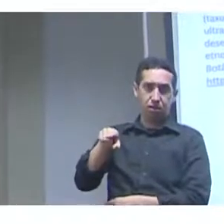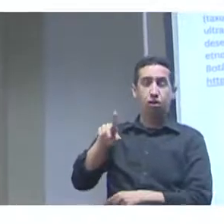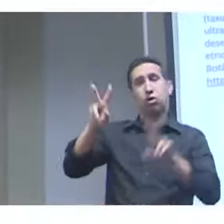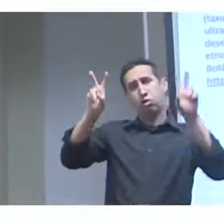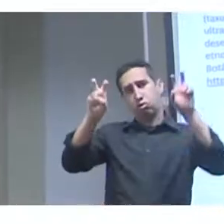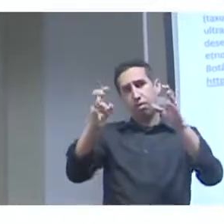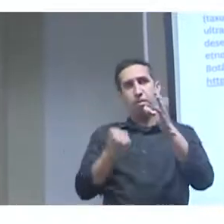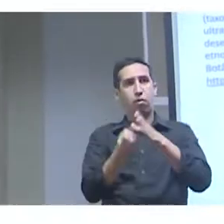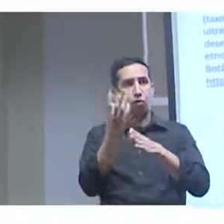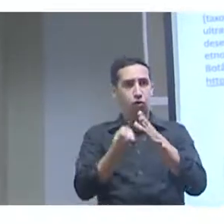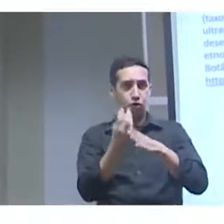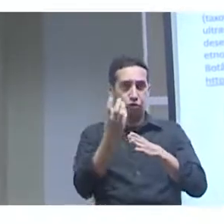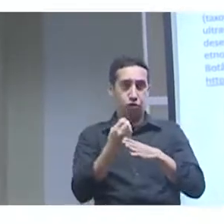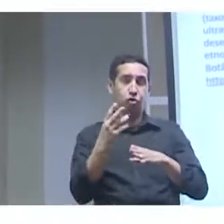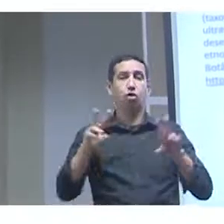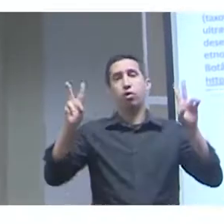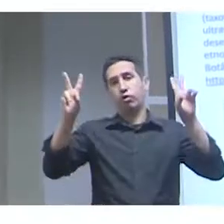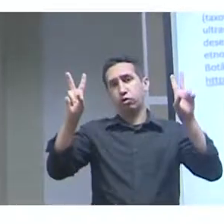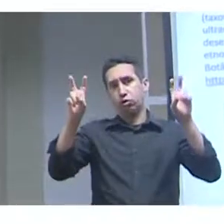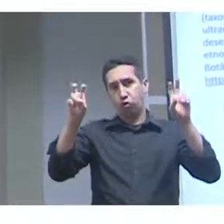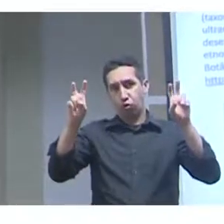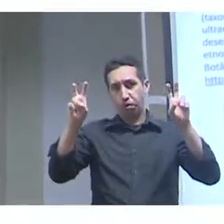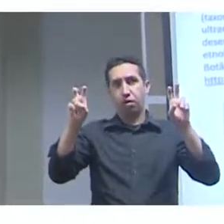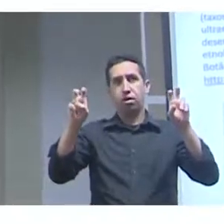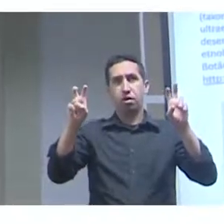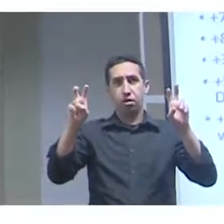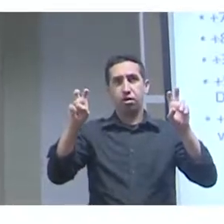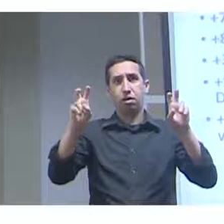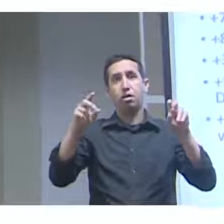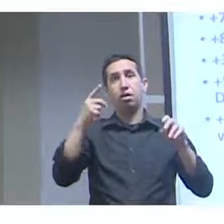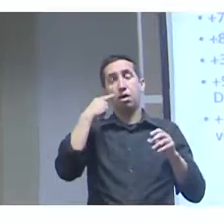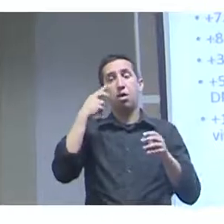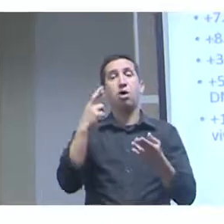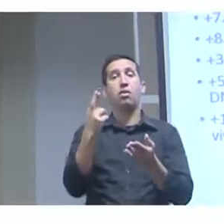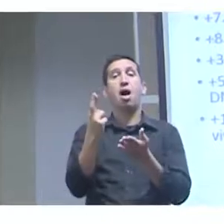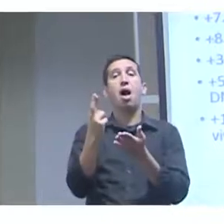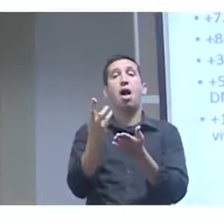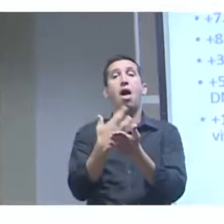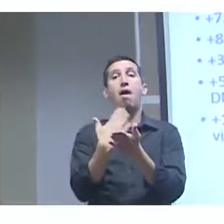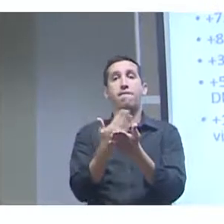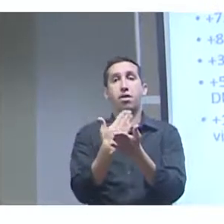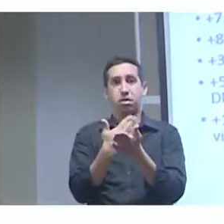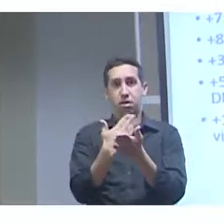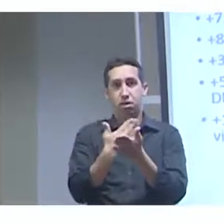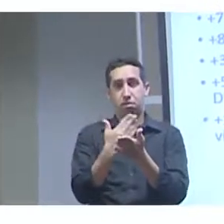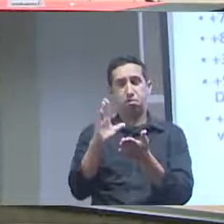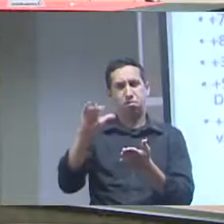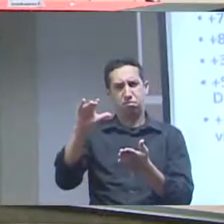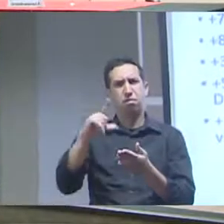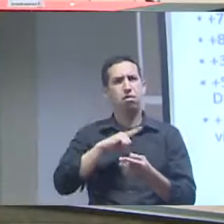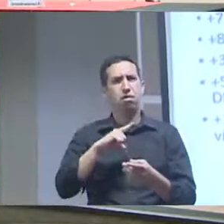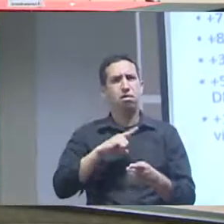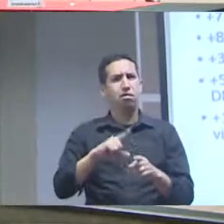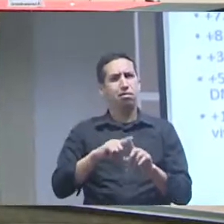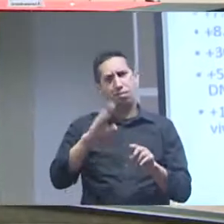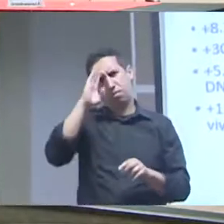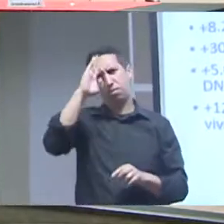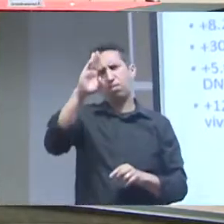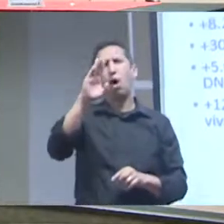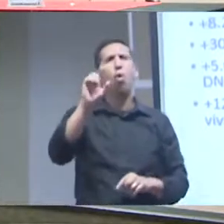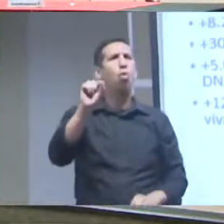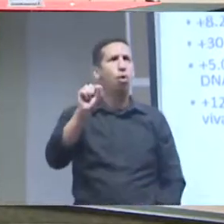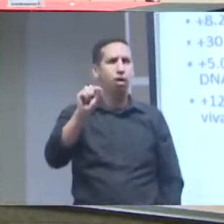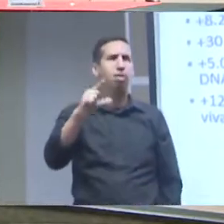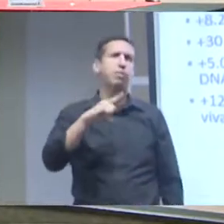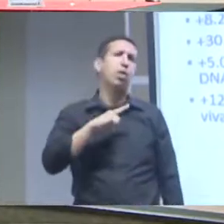da produtividade ou do resultado da nossa revista científica. E eu acho que o